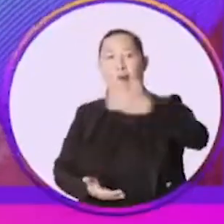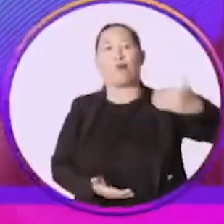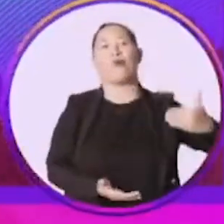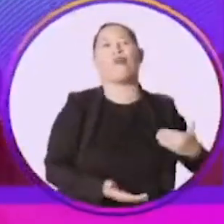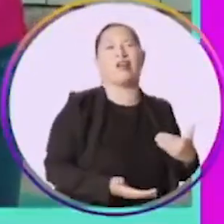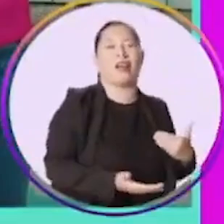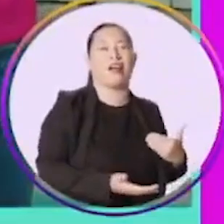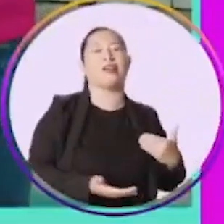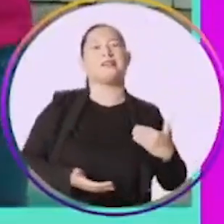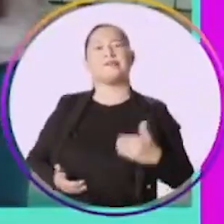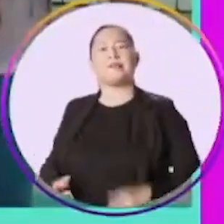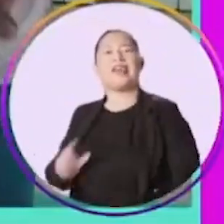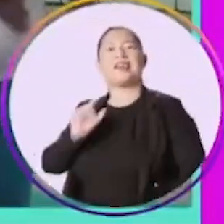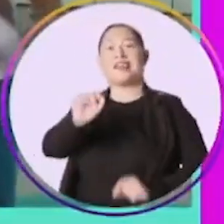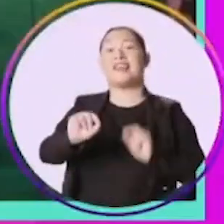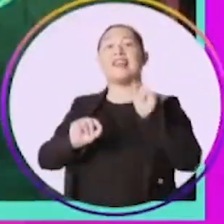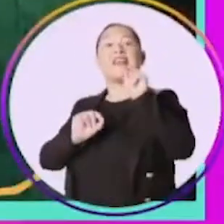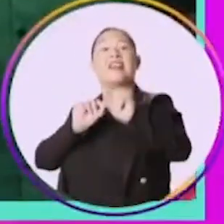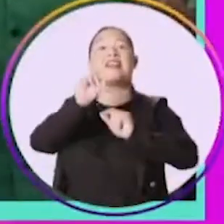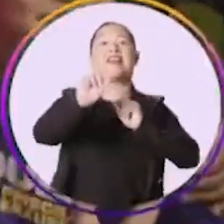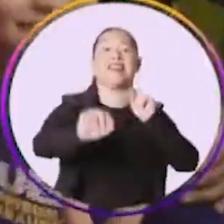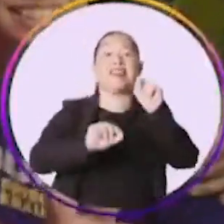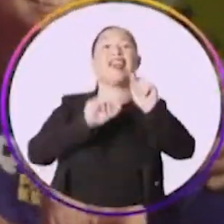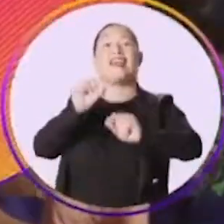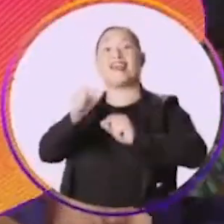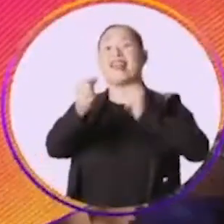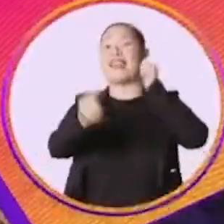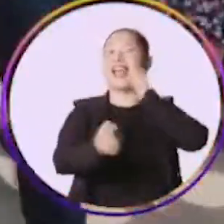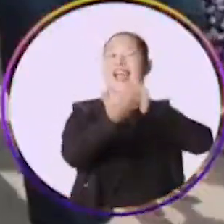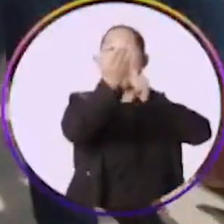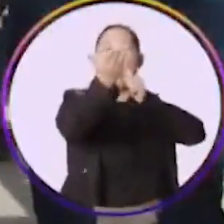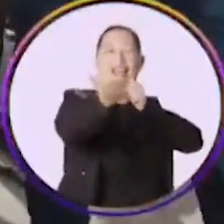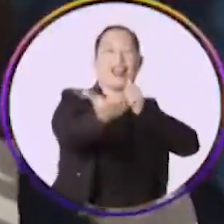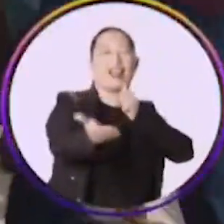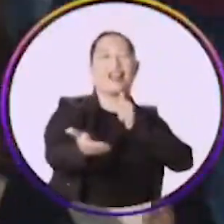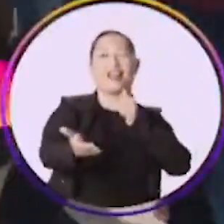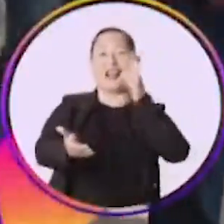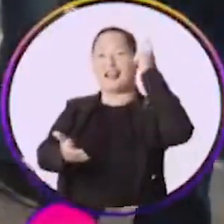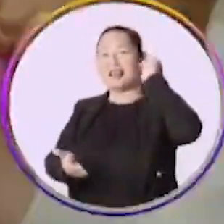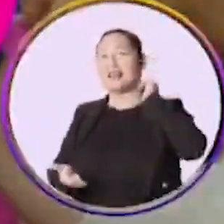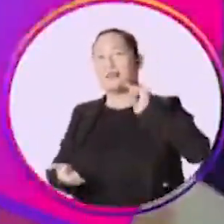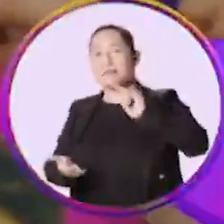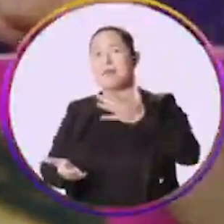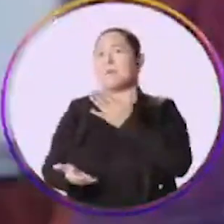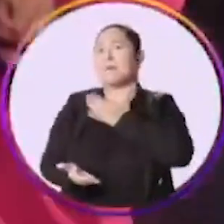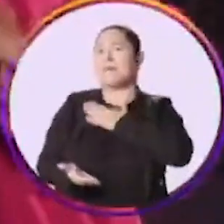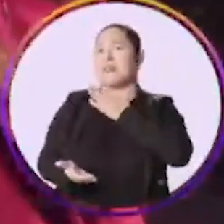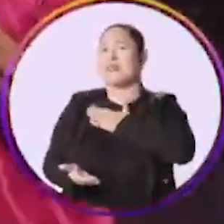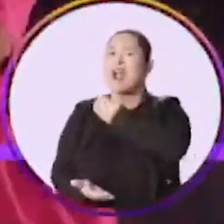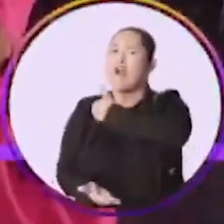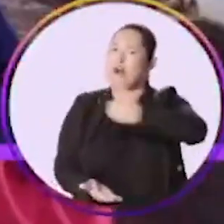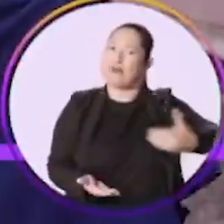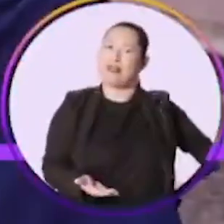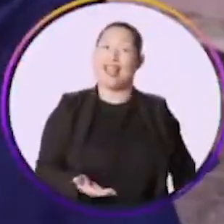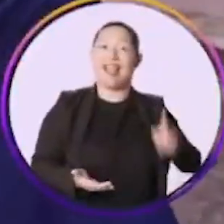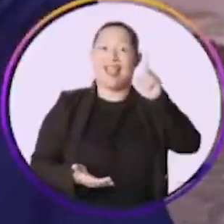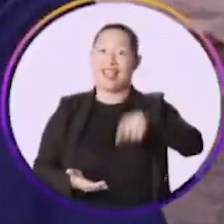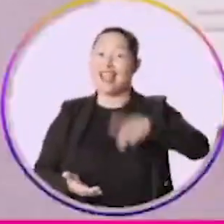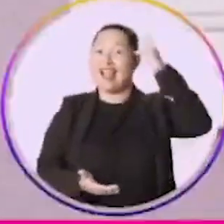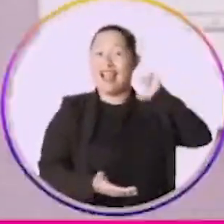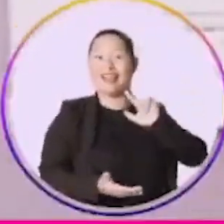governadura. Quem é, quem é, quem é ela? Minha governadura